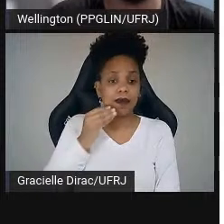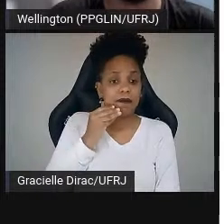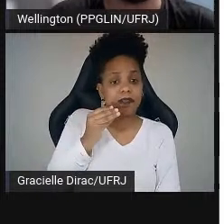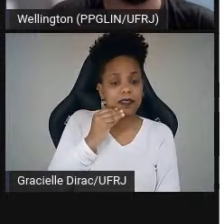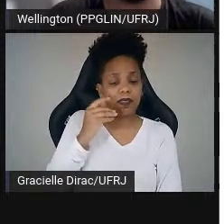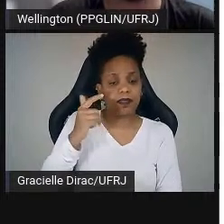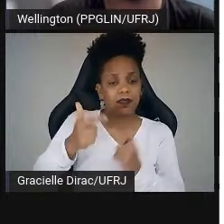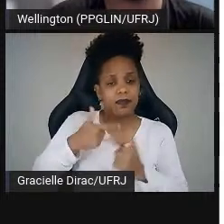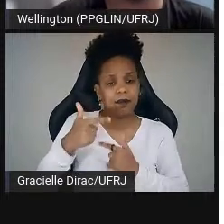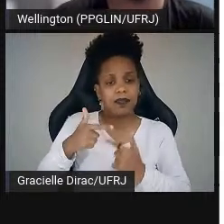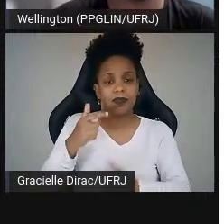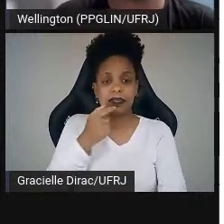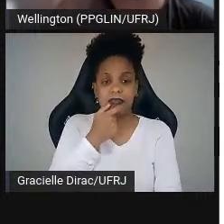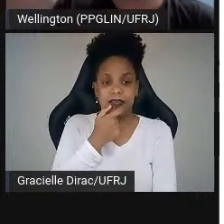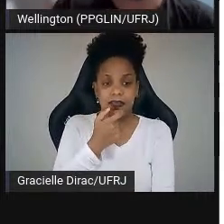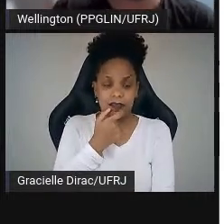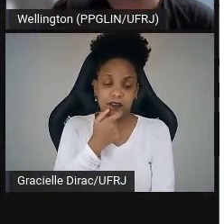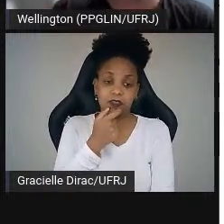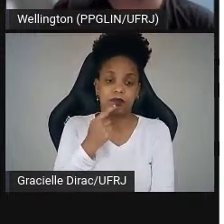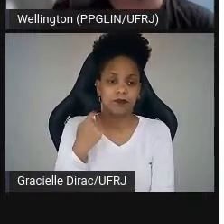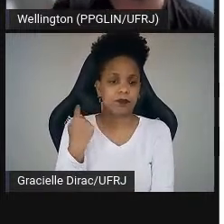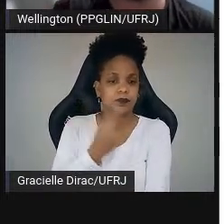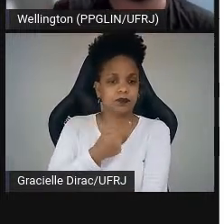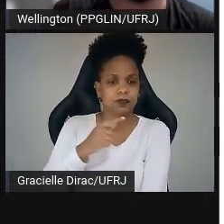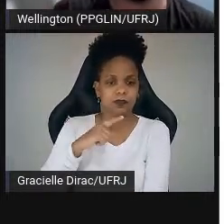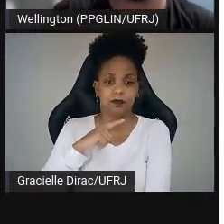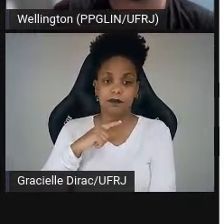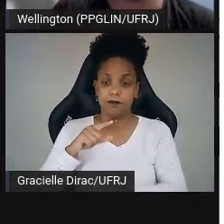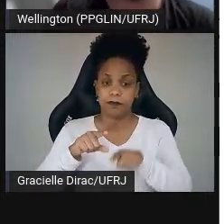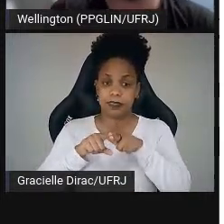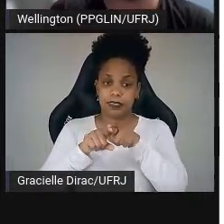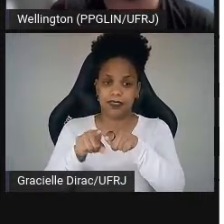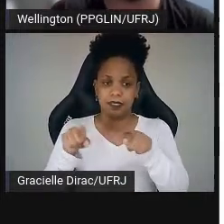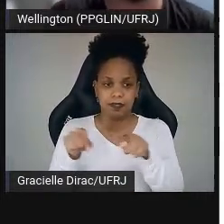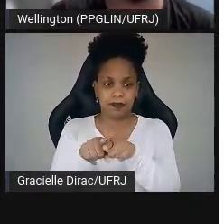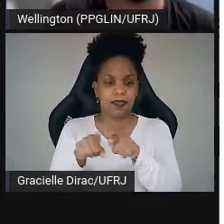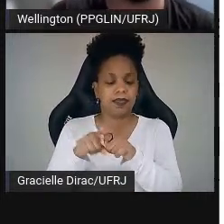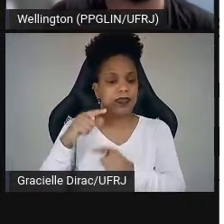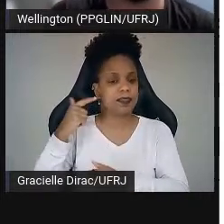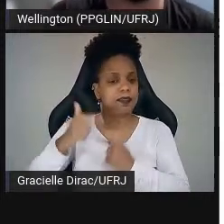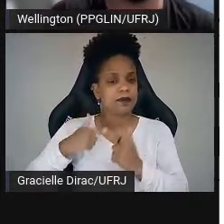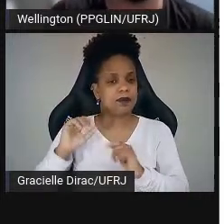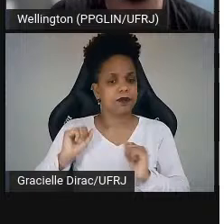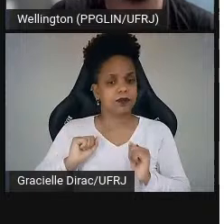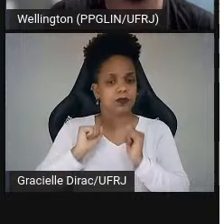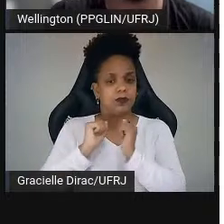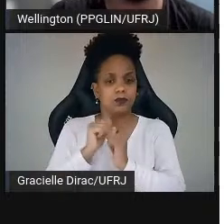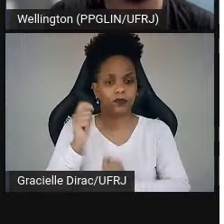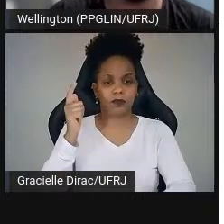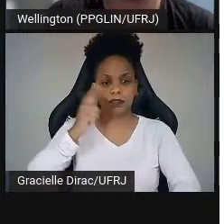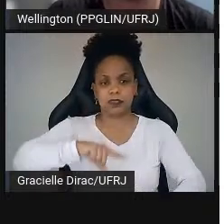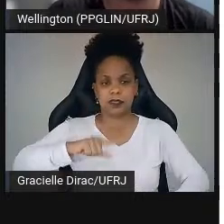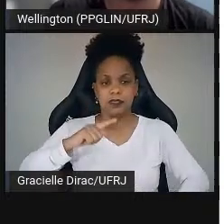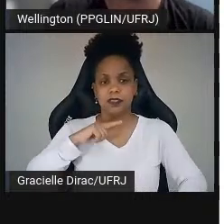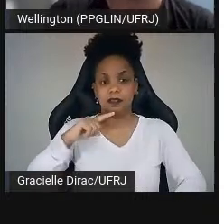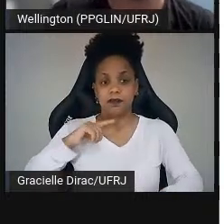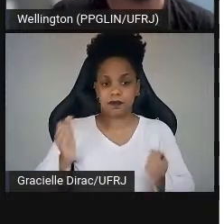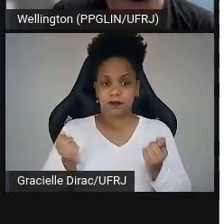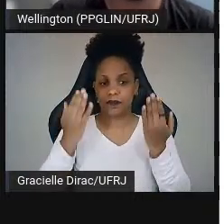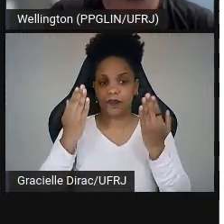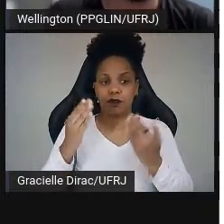trabalhos em inglês, e aí a gente tem essa parceria também, a gente está trabalhando em conjunto para conseguir desenvolver mais esse evento.